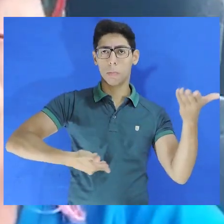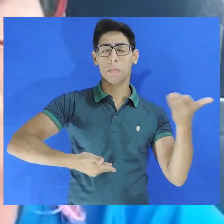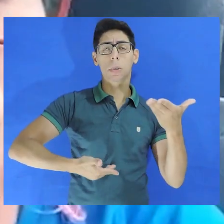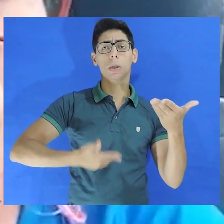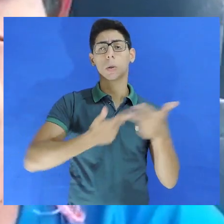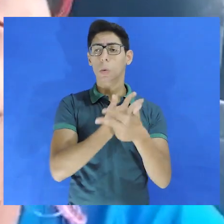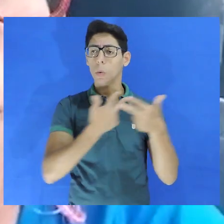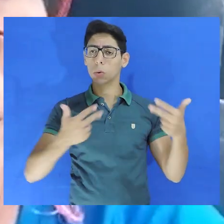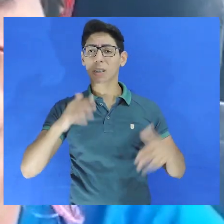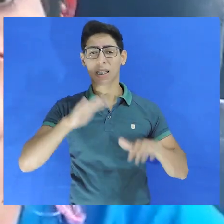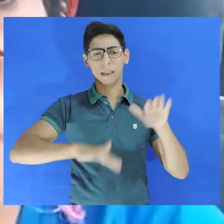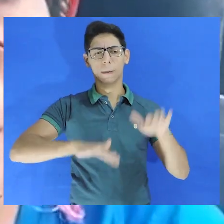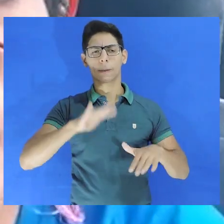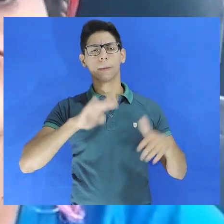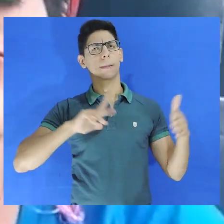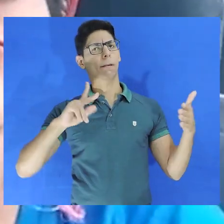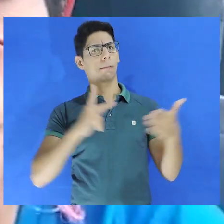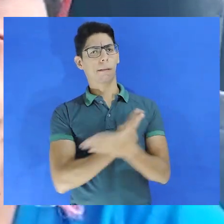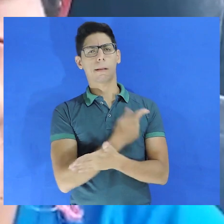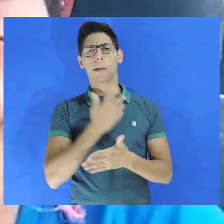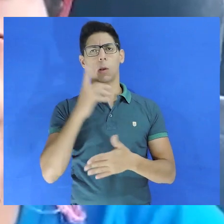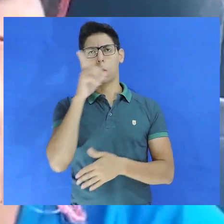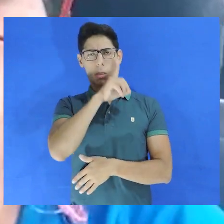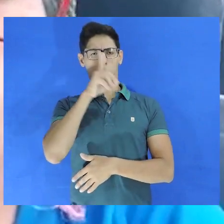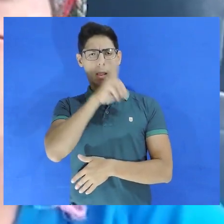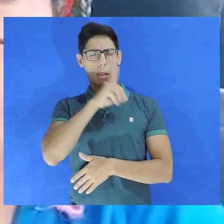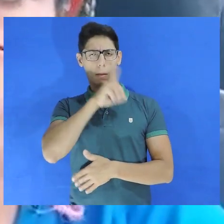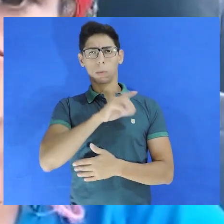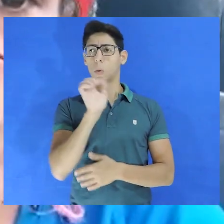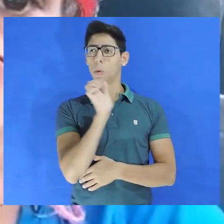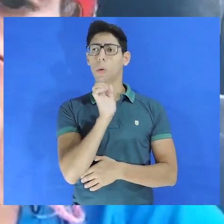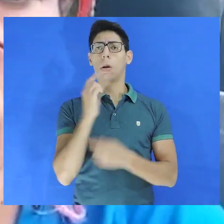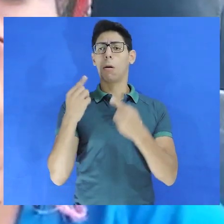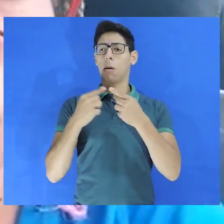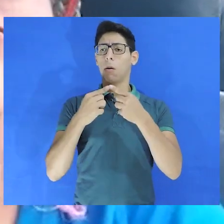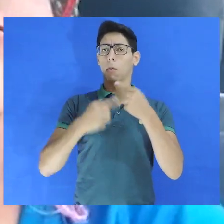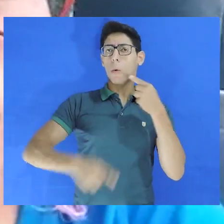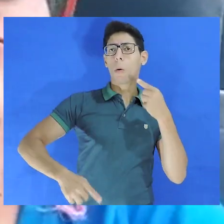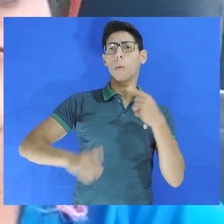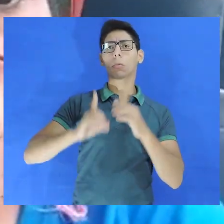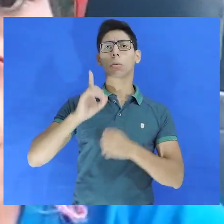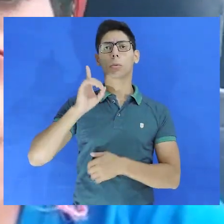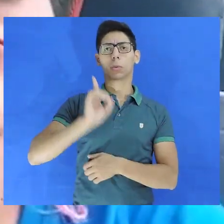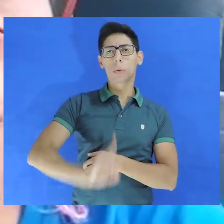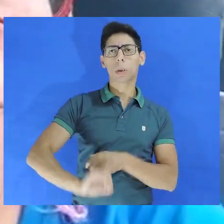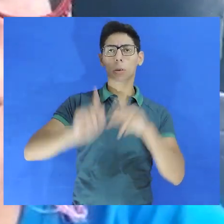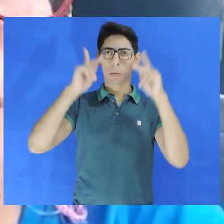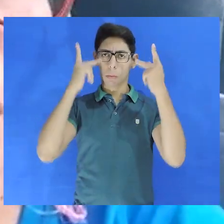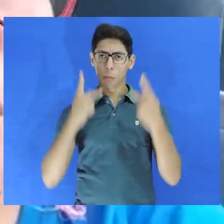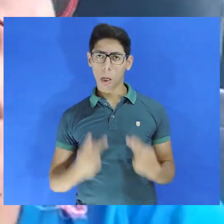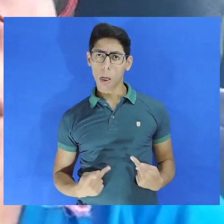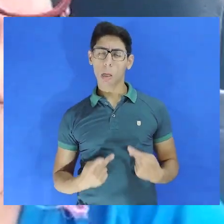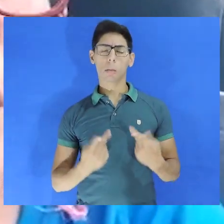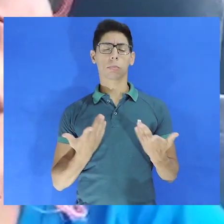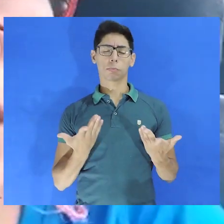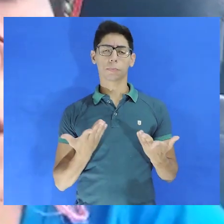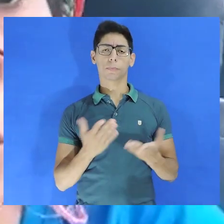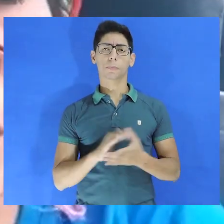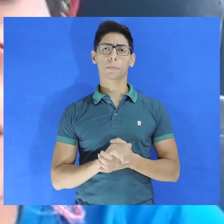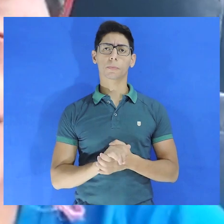algo que esteja criando alguma instabilidade ou que esteja fora dos direitos humanos, que esteja